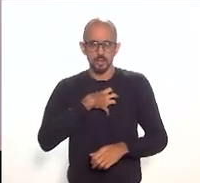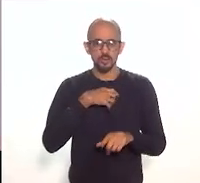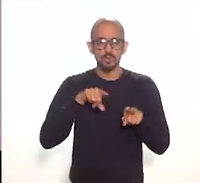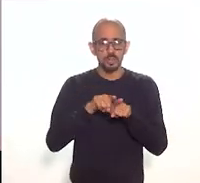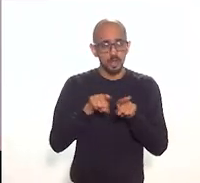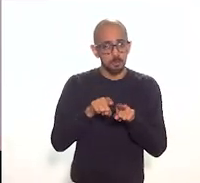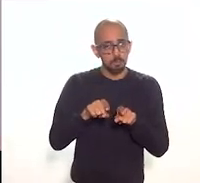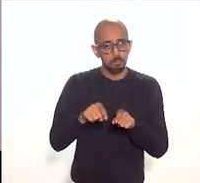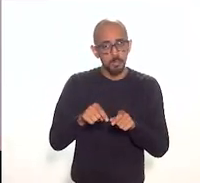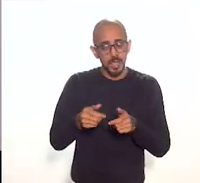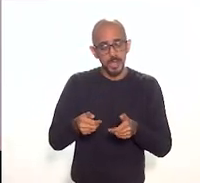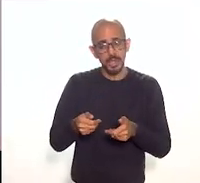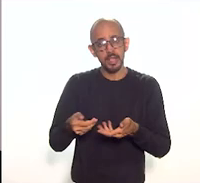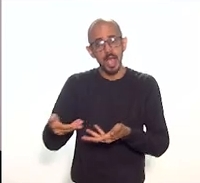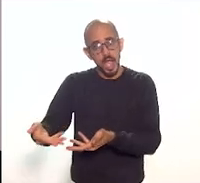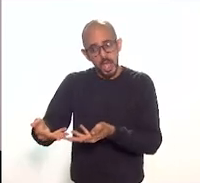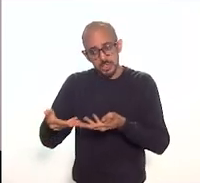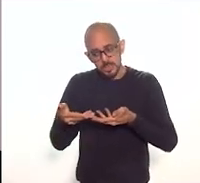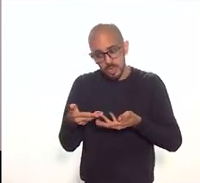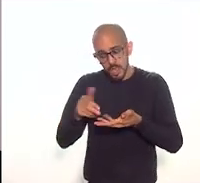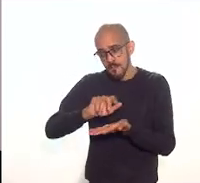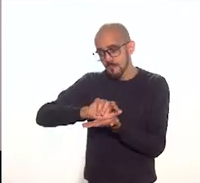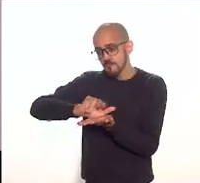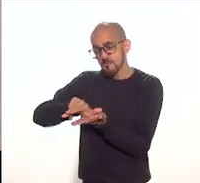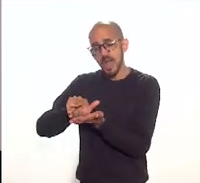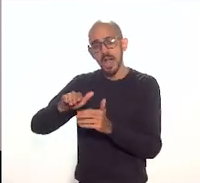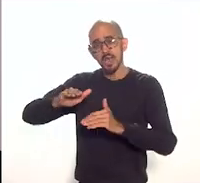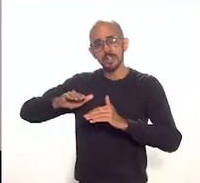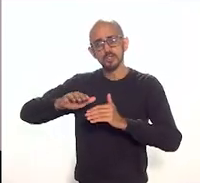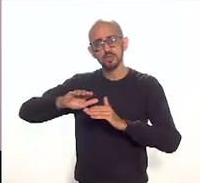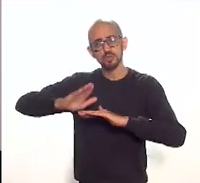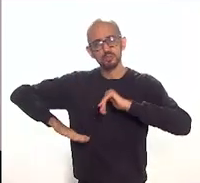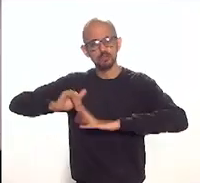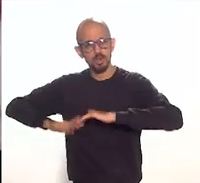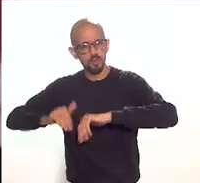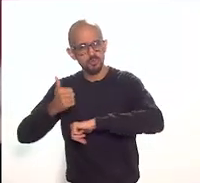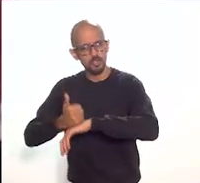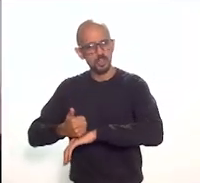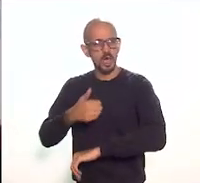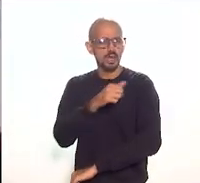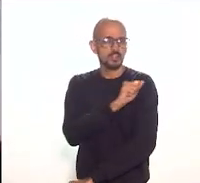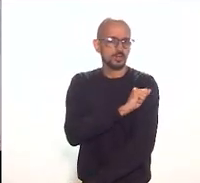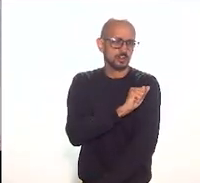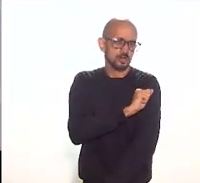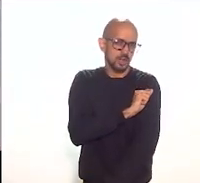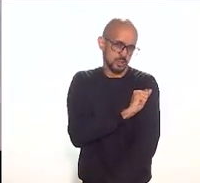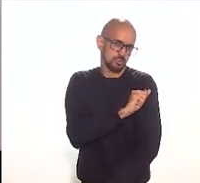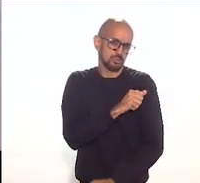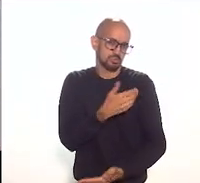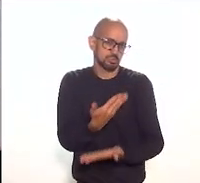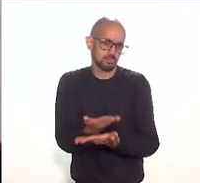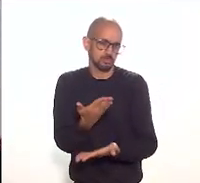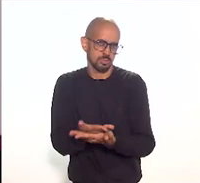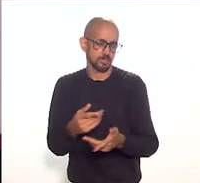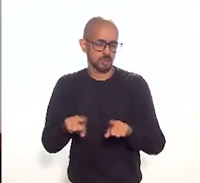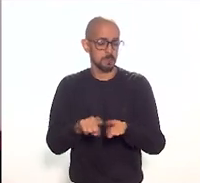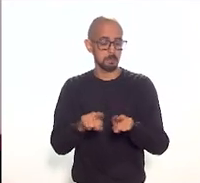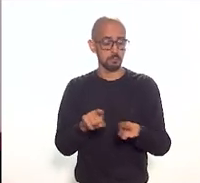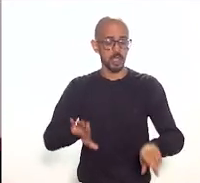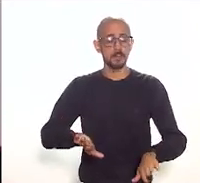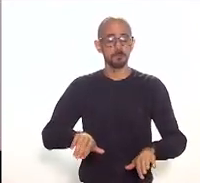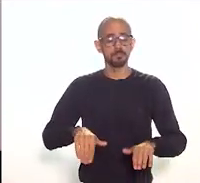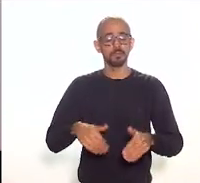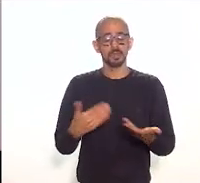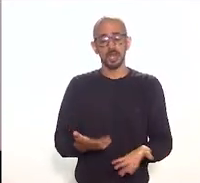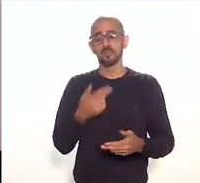estudantes comunidade turistas internacionais eu gostaria de destacar uma coisa que